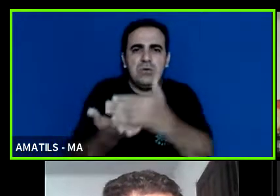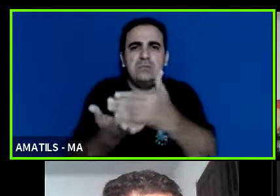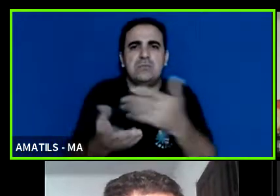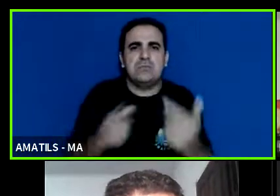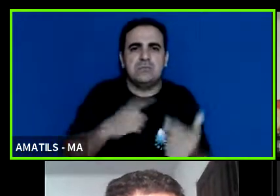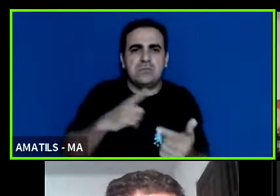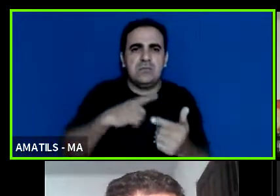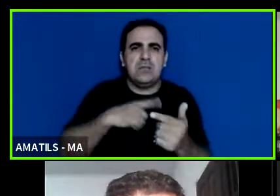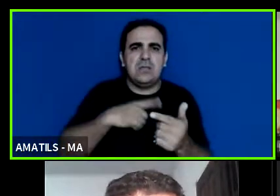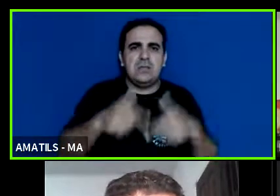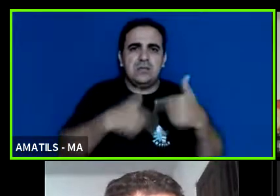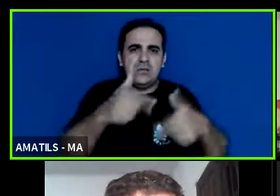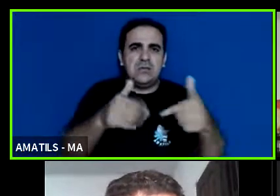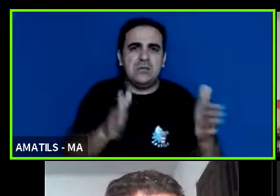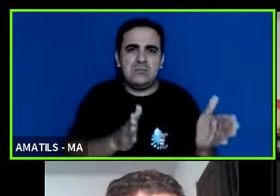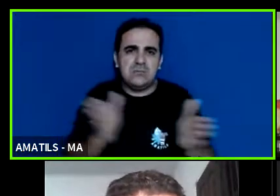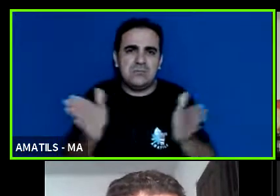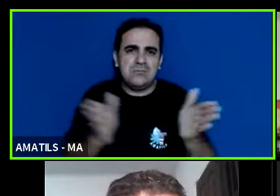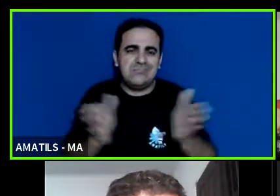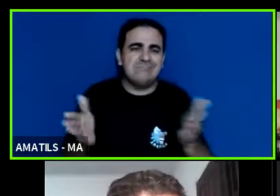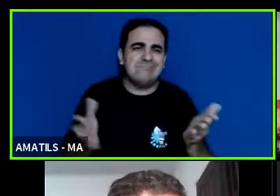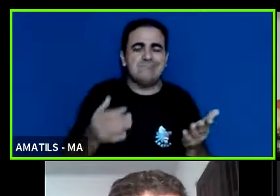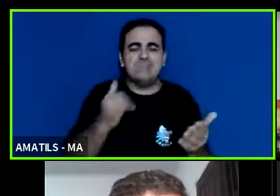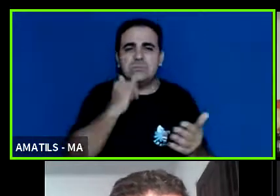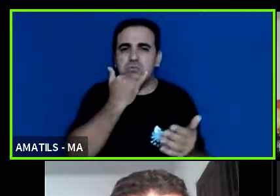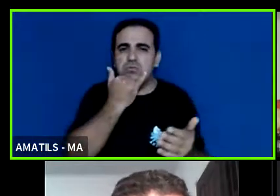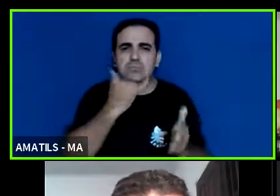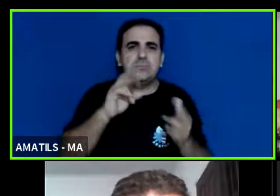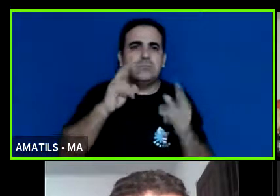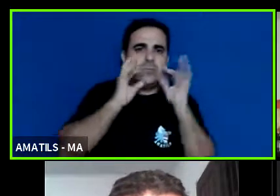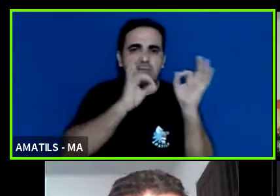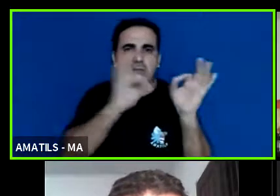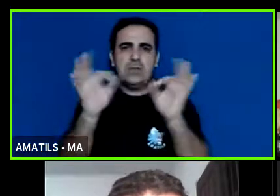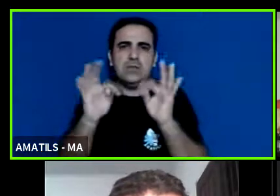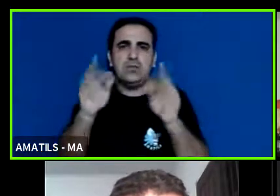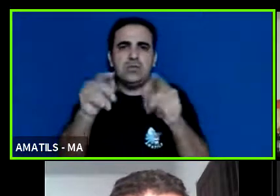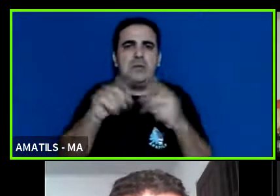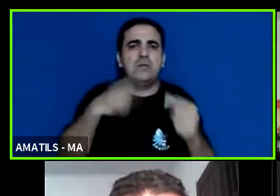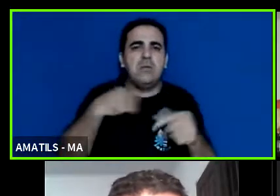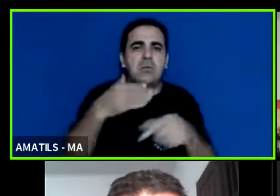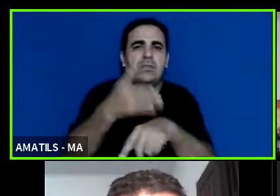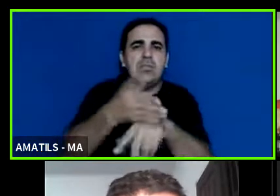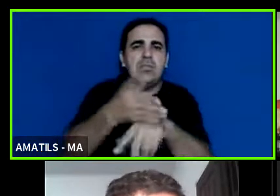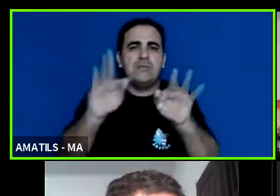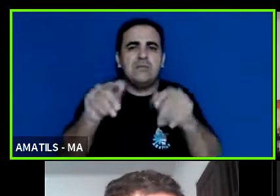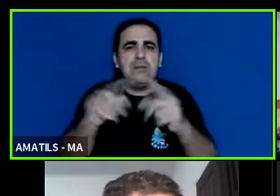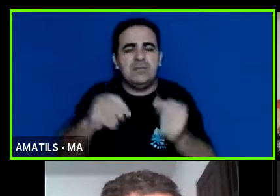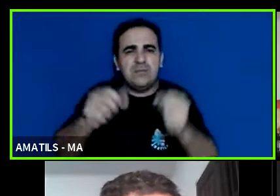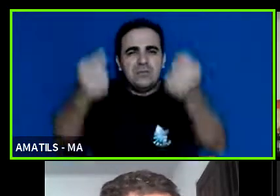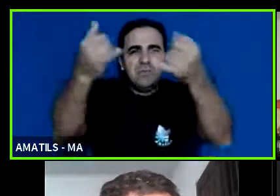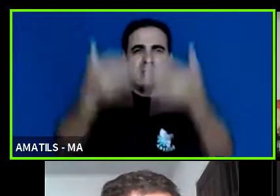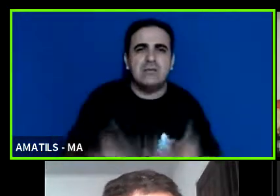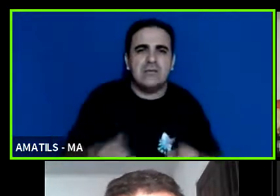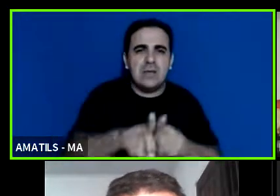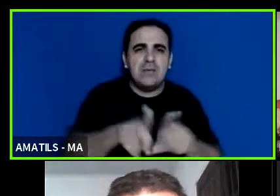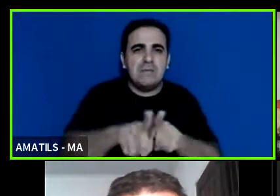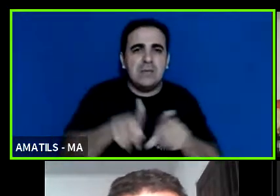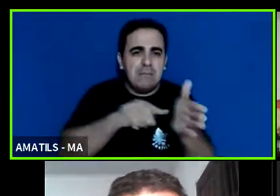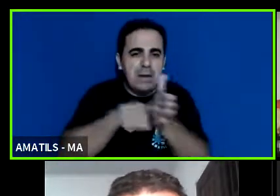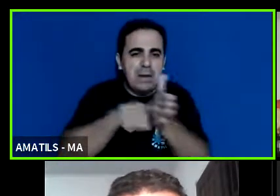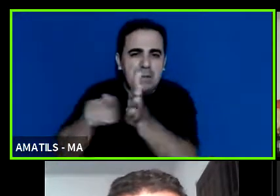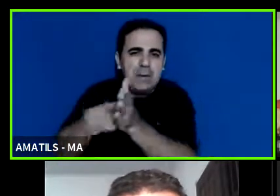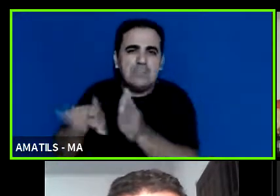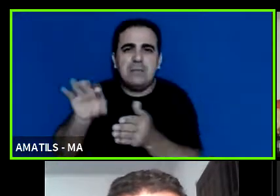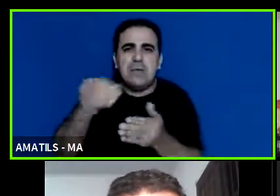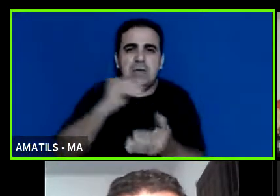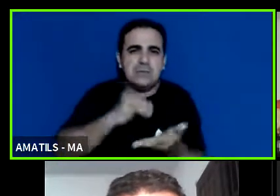cumprindo aqui um prazo e não deu pra assistir o tempo todo mas fiquei feliz aí entrar no final ouvir os esclarecimentos e principalmente verificar os encaminhamentos